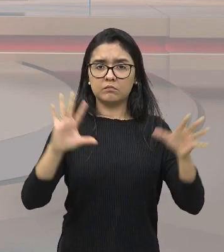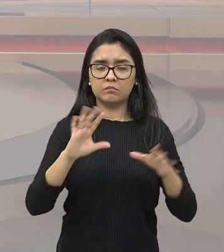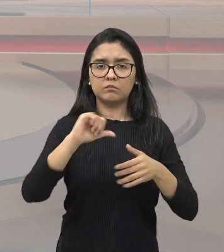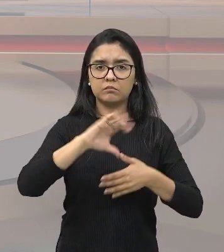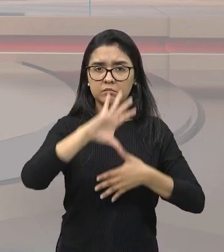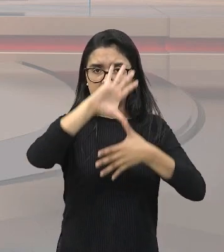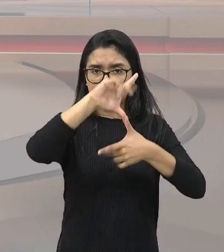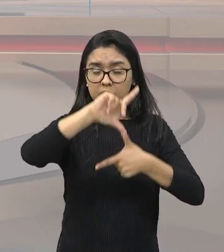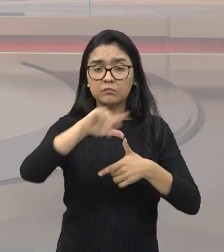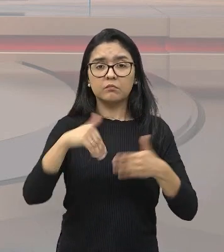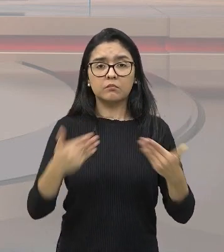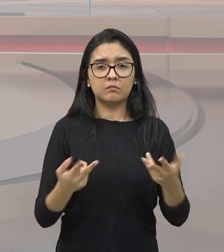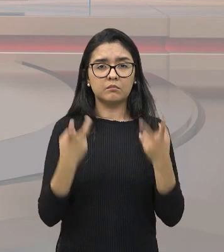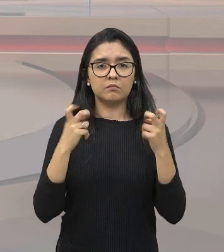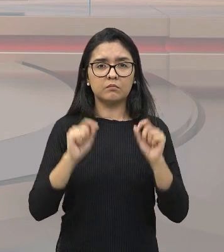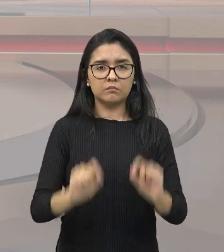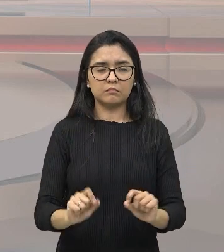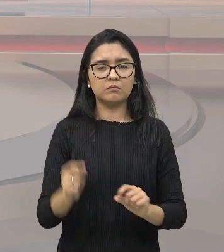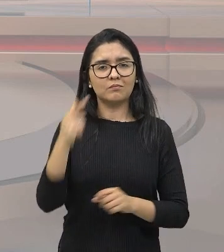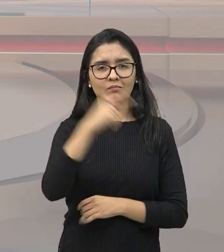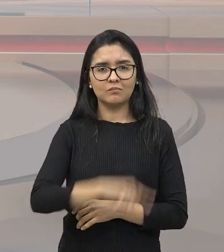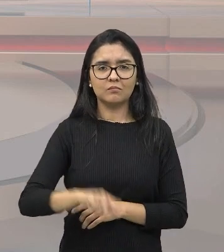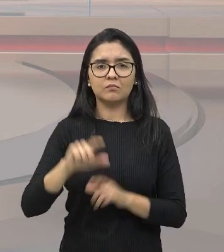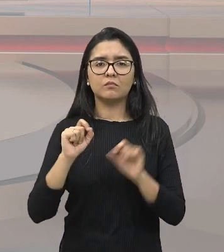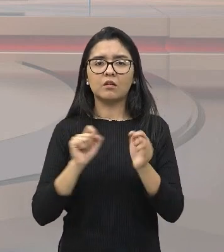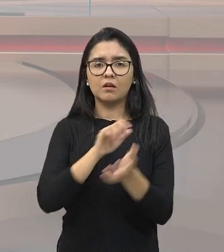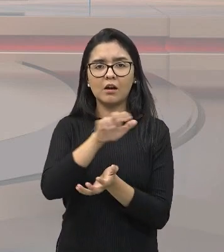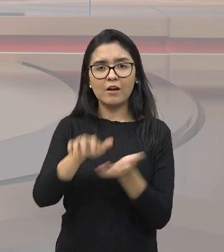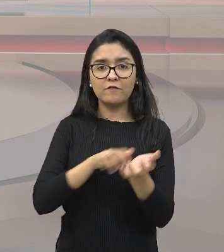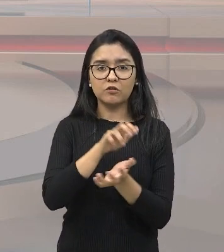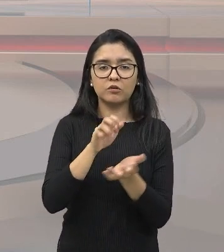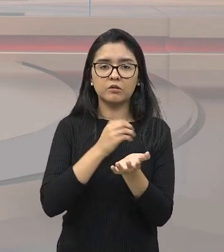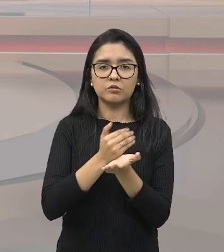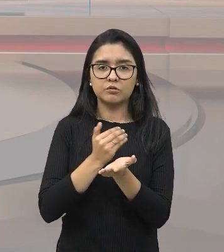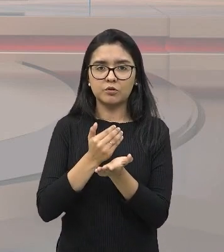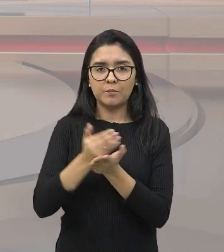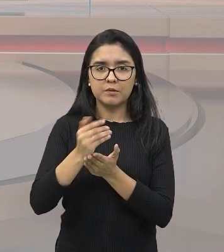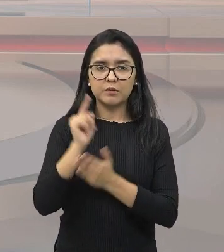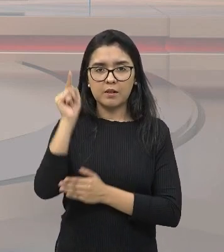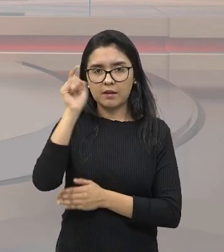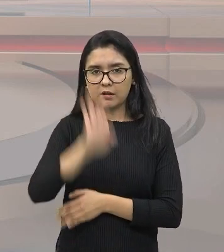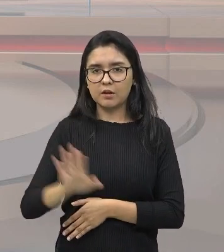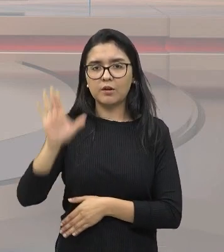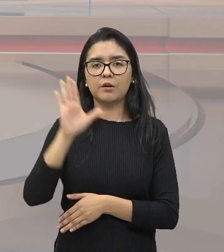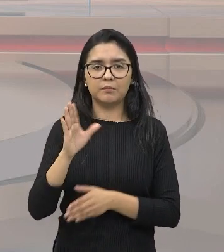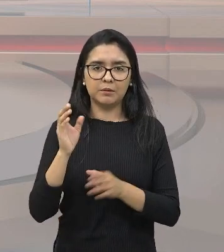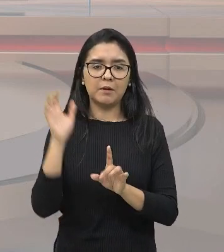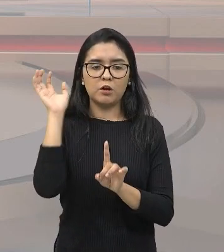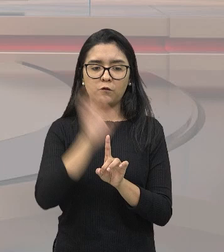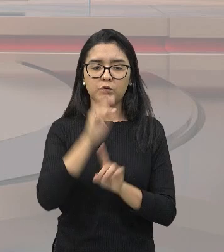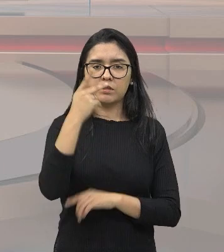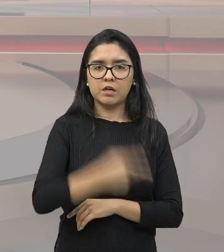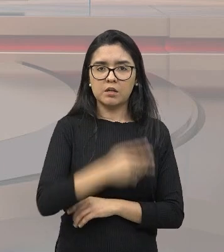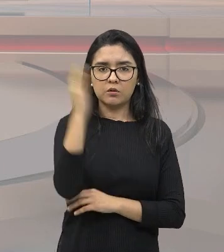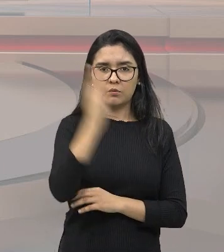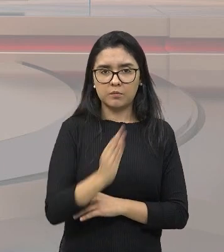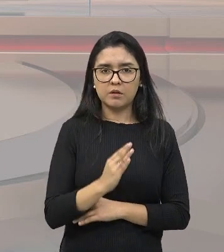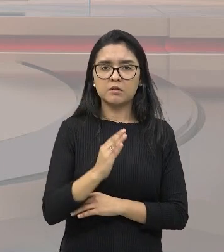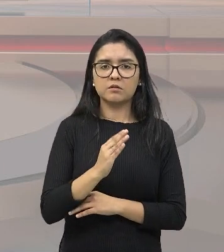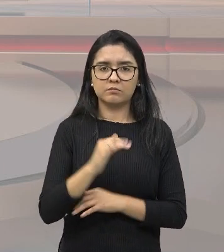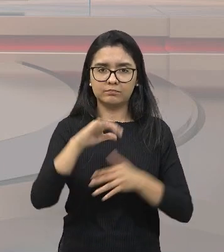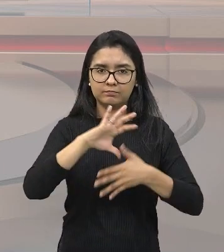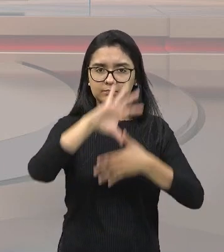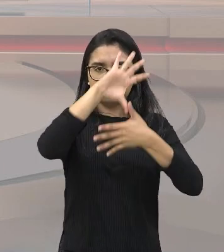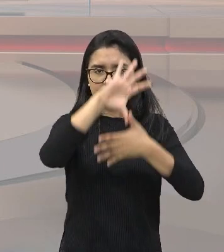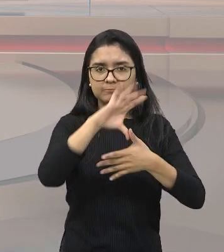Observa que, mais uma vez, as revoluções europeias estão presentes aqui servindo como fonte de inspiração